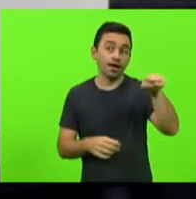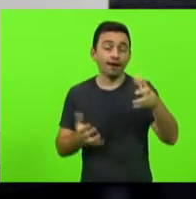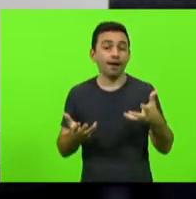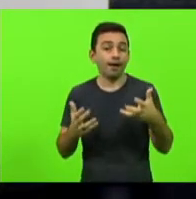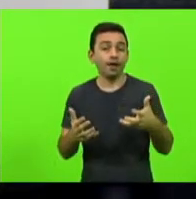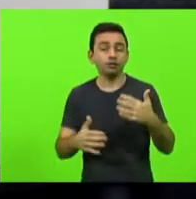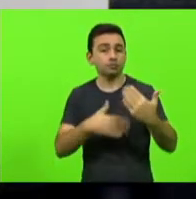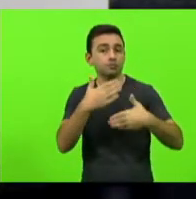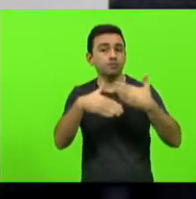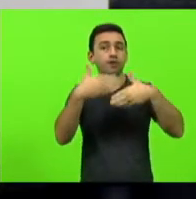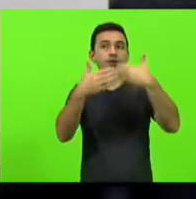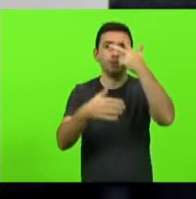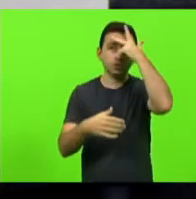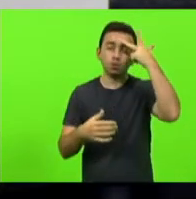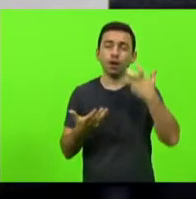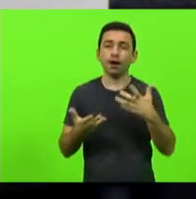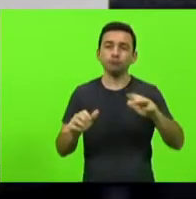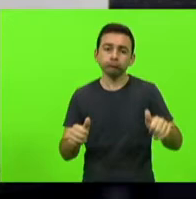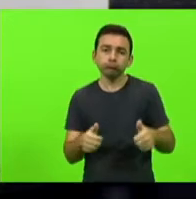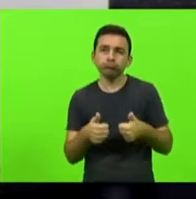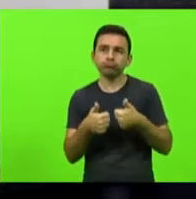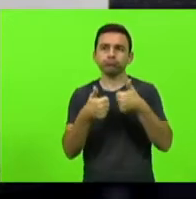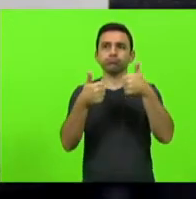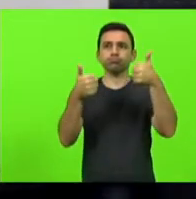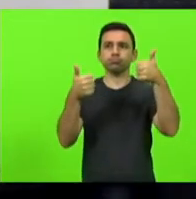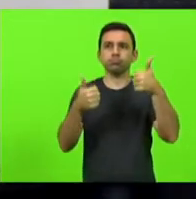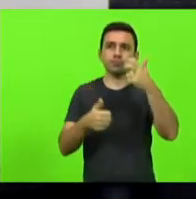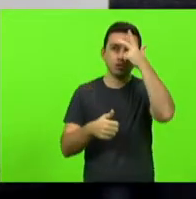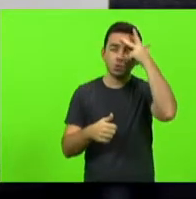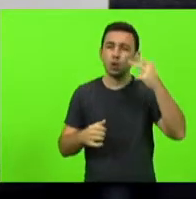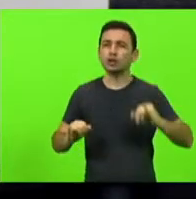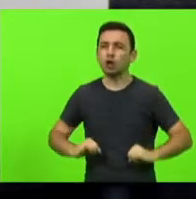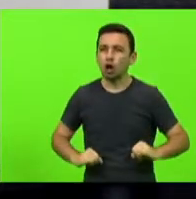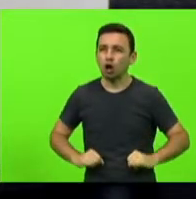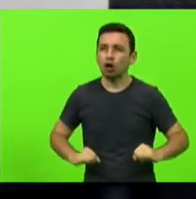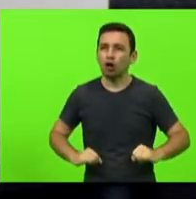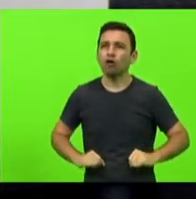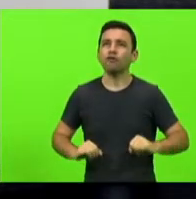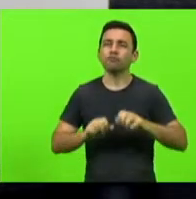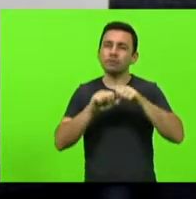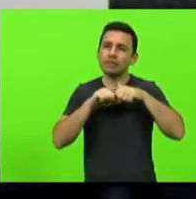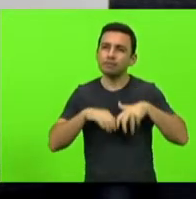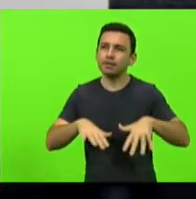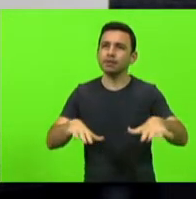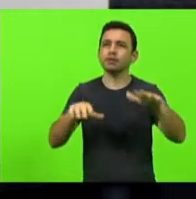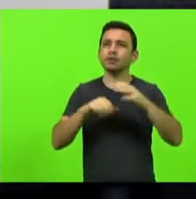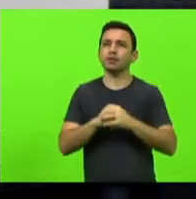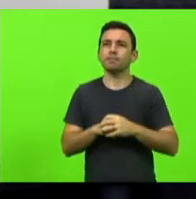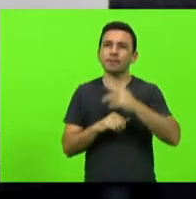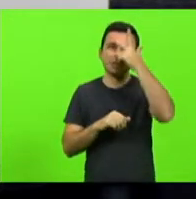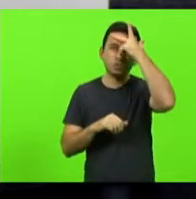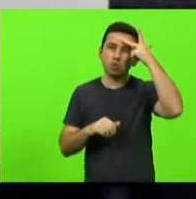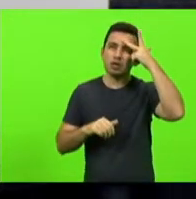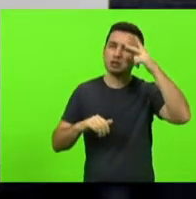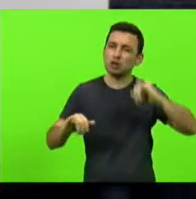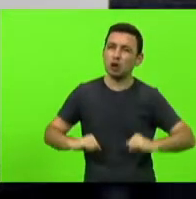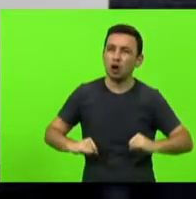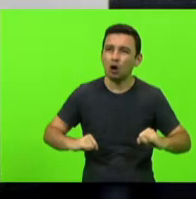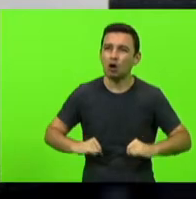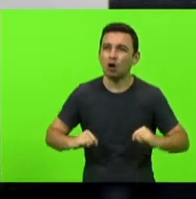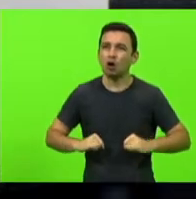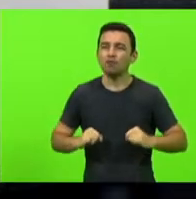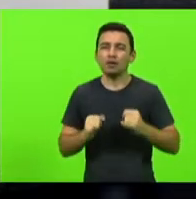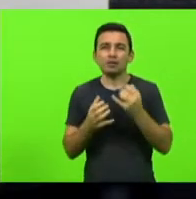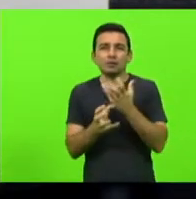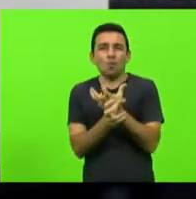recuperar é o governo que penaliza quem sofreu com a pandemia é o governo que penaliza quem está sofrendo com a seca é o governo que